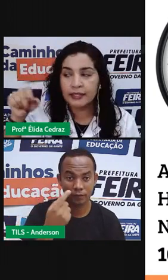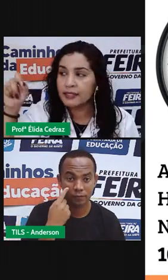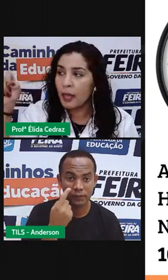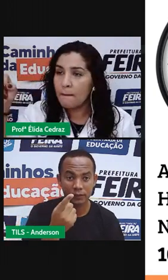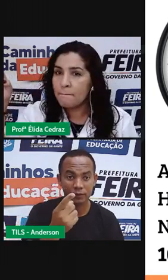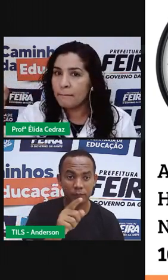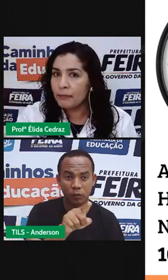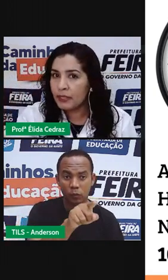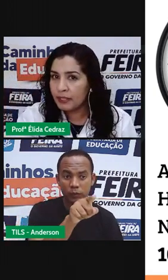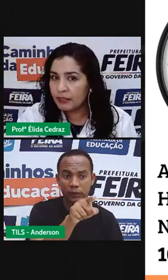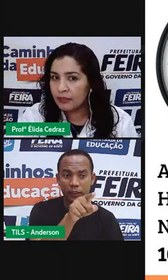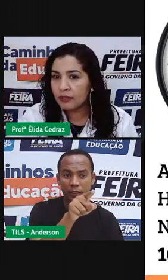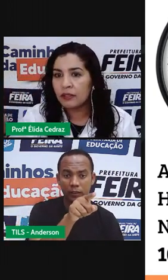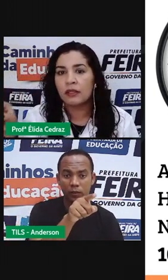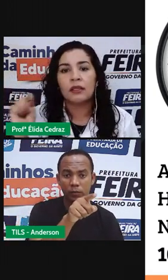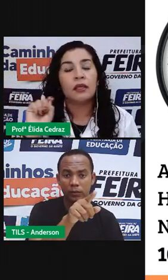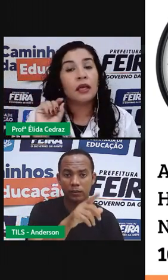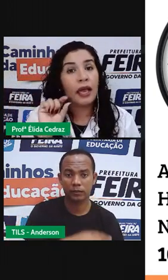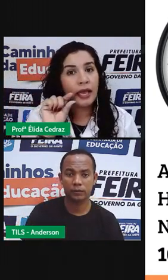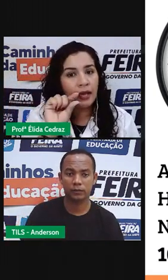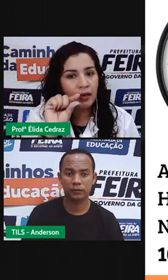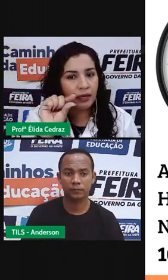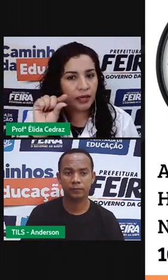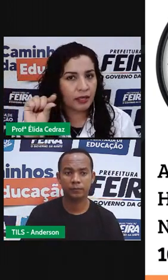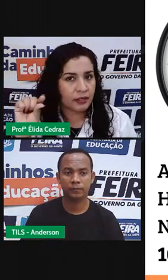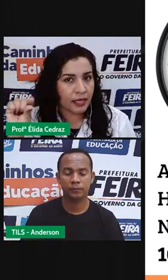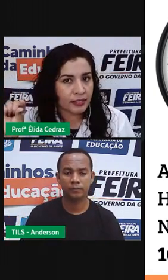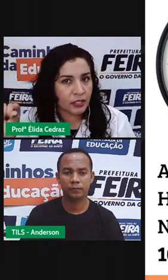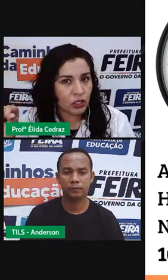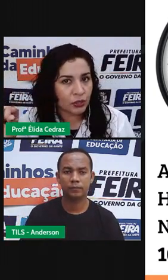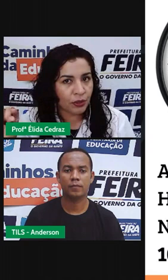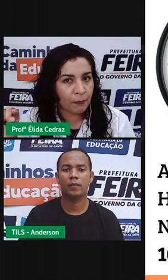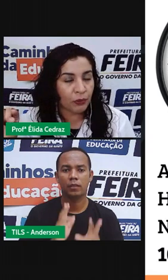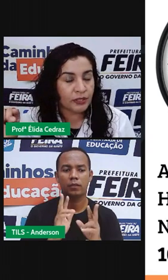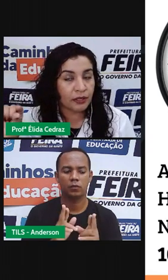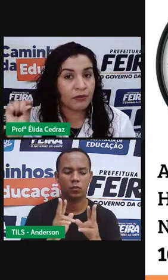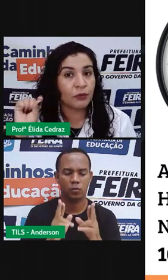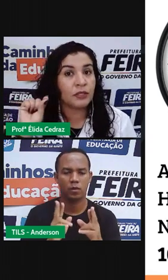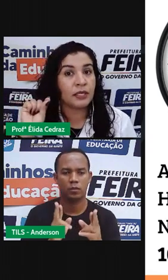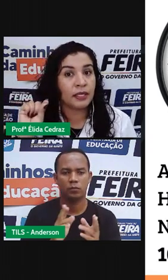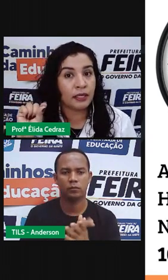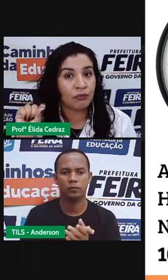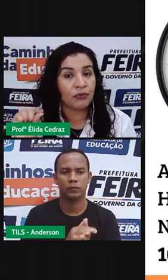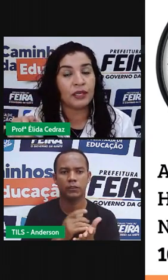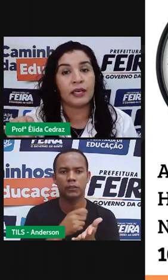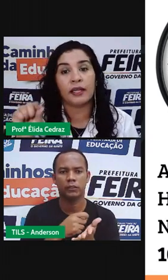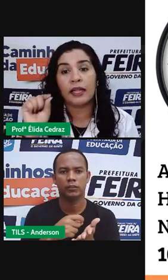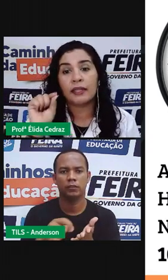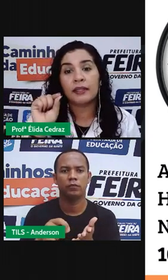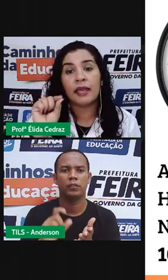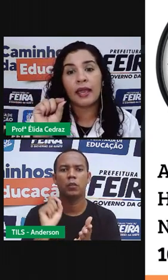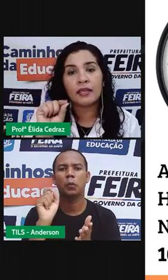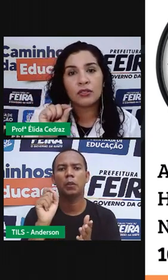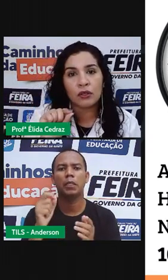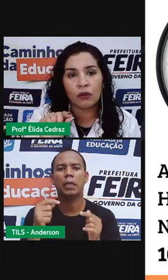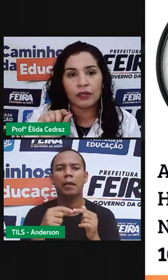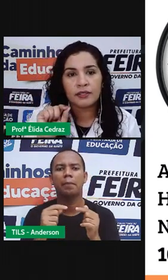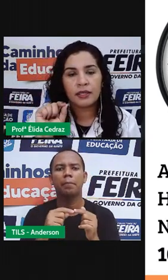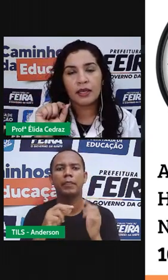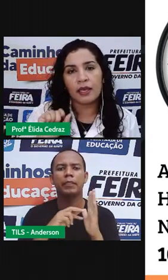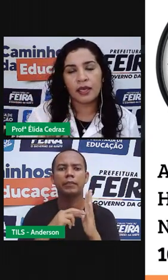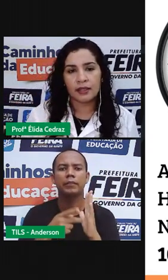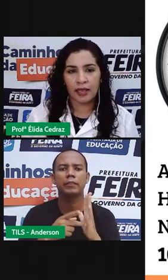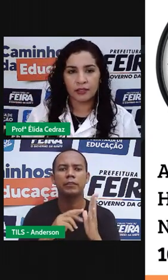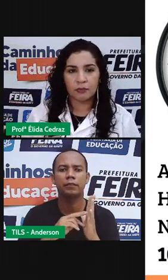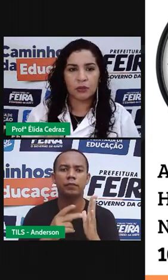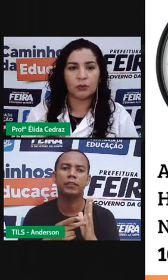dez, mi. E, desse jeito que a Pró escreveu, significa dez horas